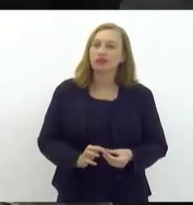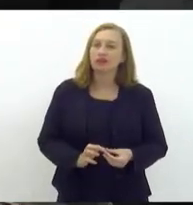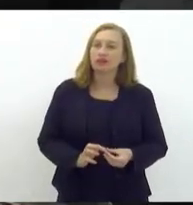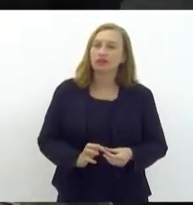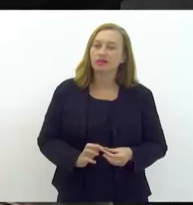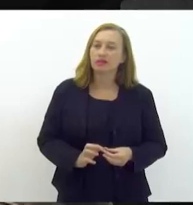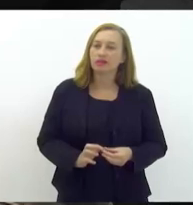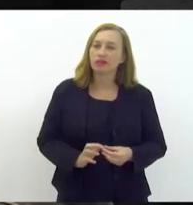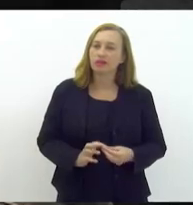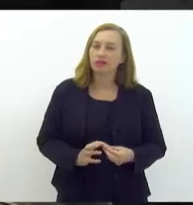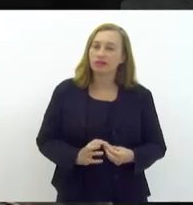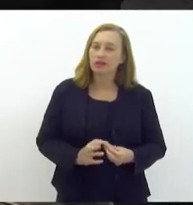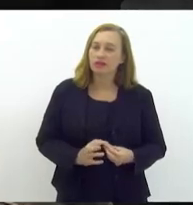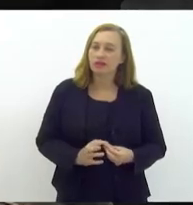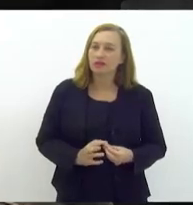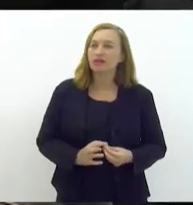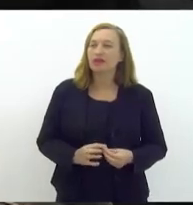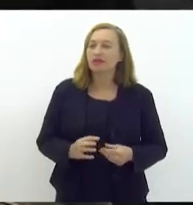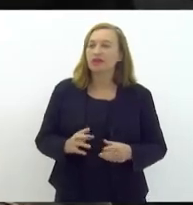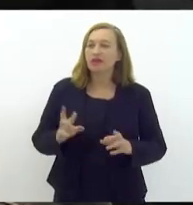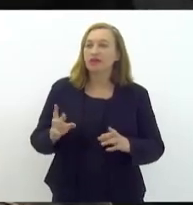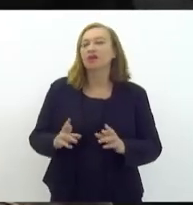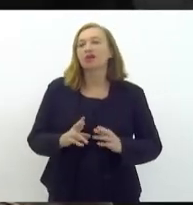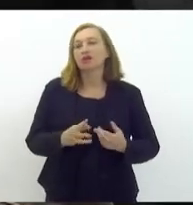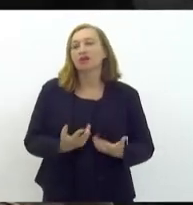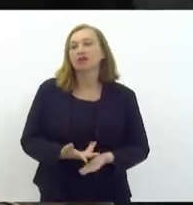uma pessoa que, para nós, muito respeito.